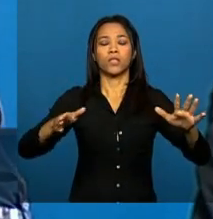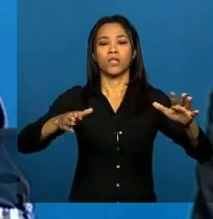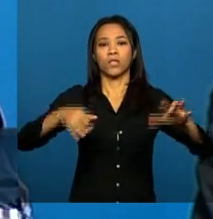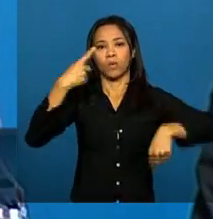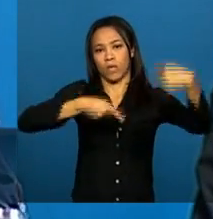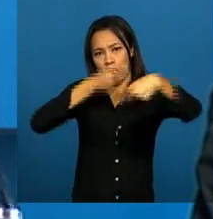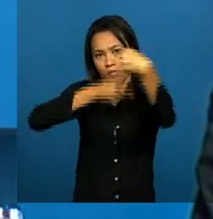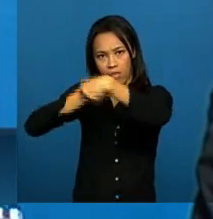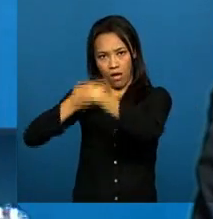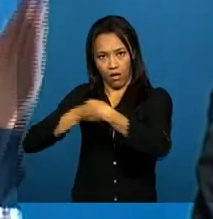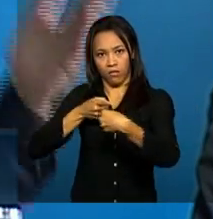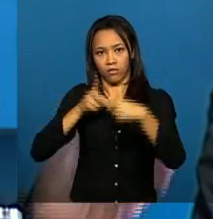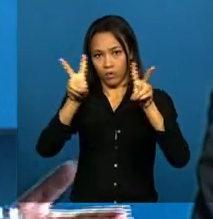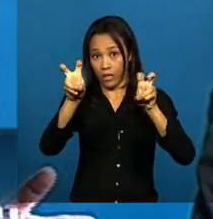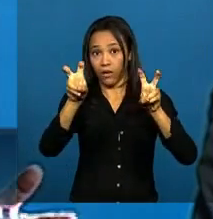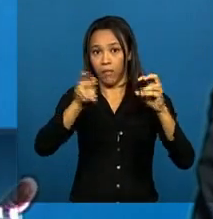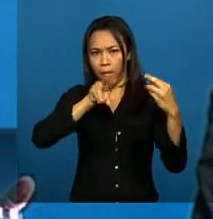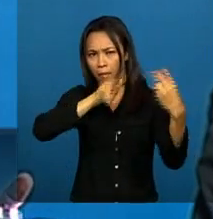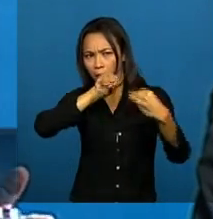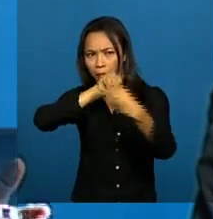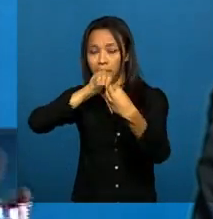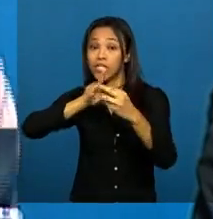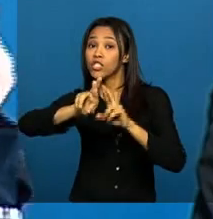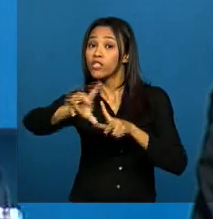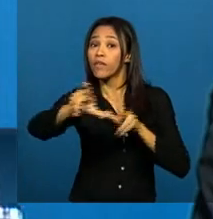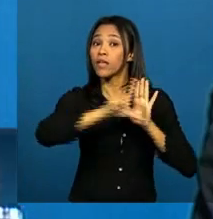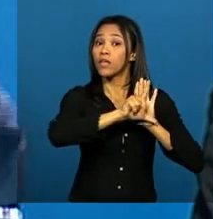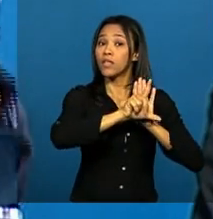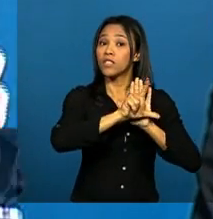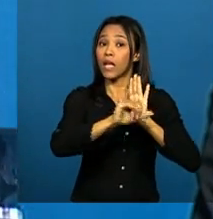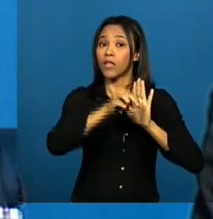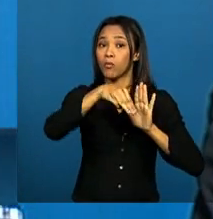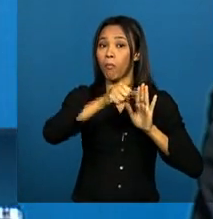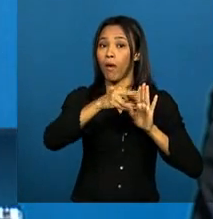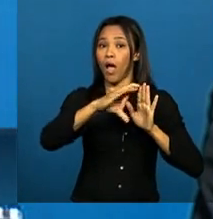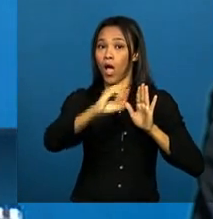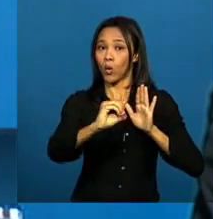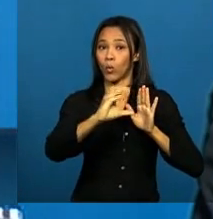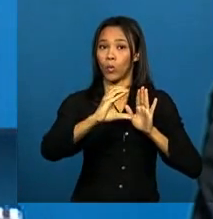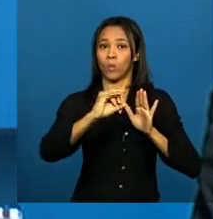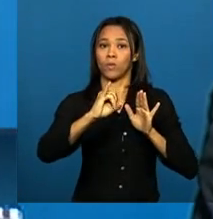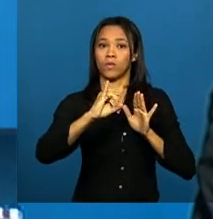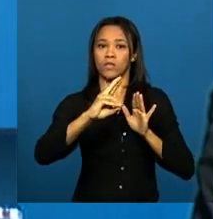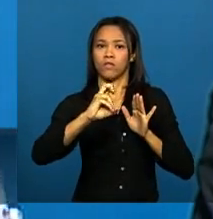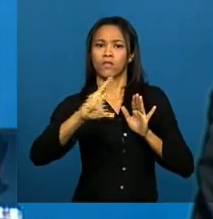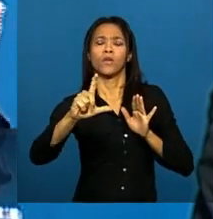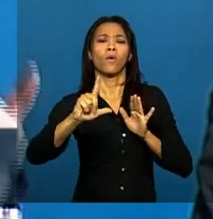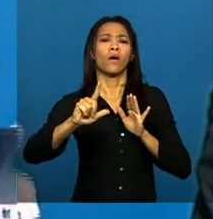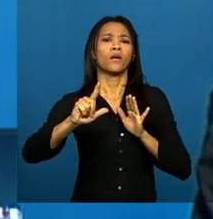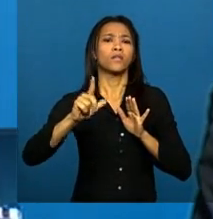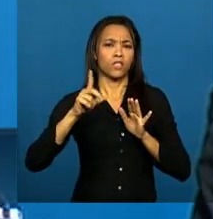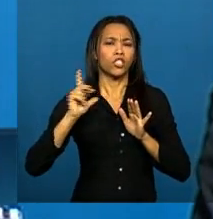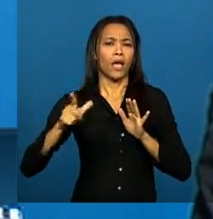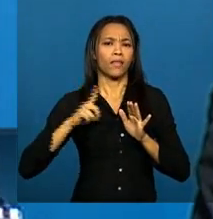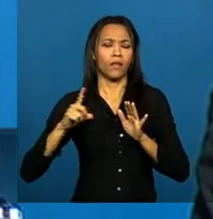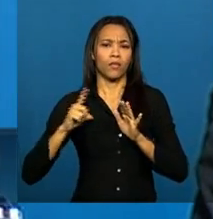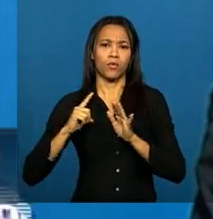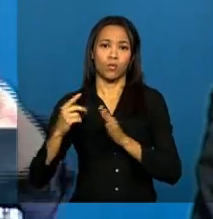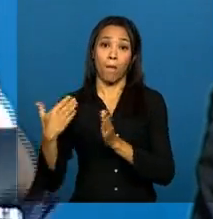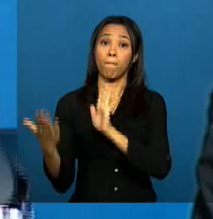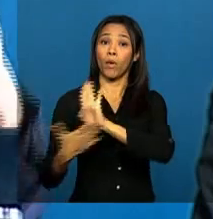definimos, diferente do marco civil, como nós já tínhamos uma proposta, um anteprojeto,